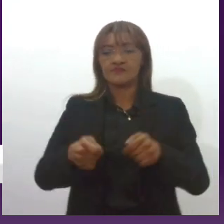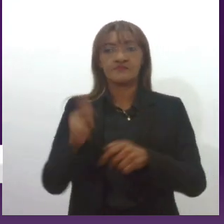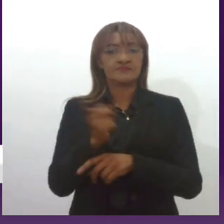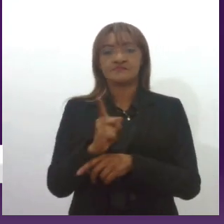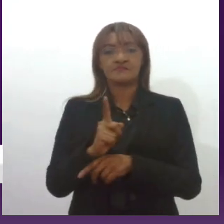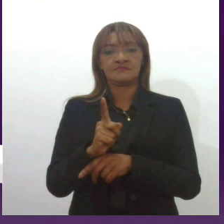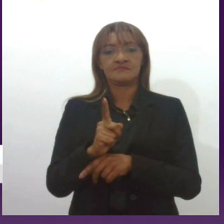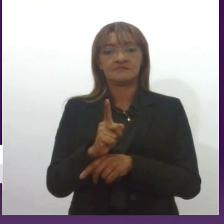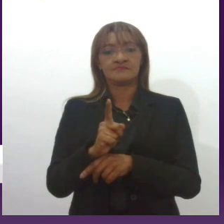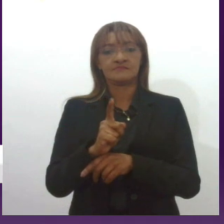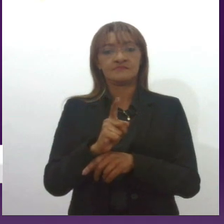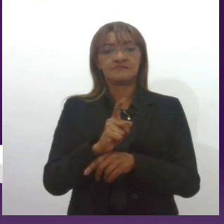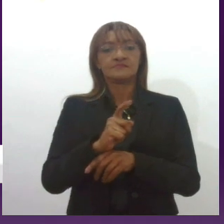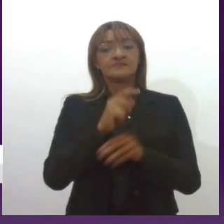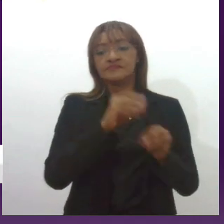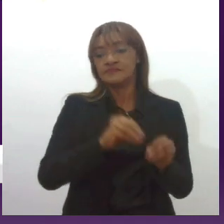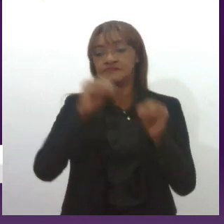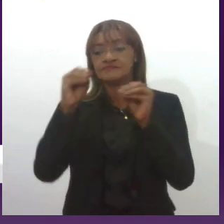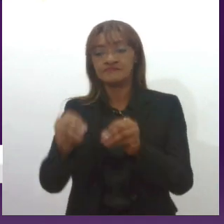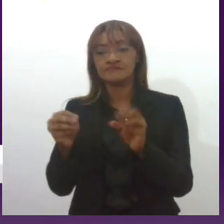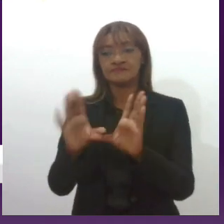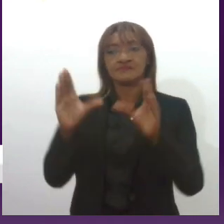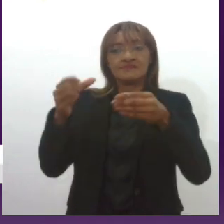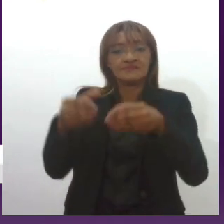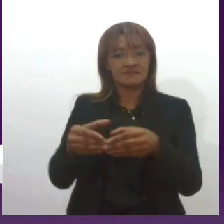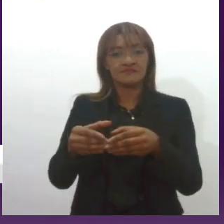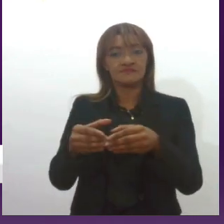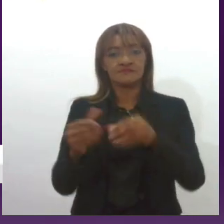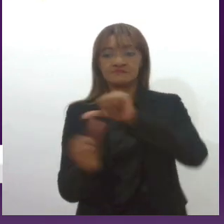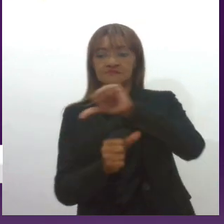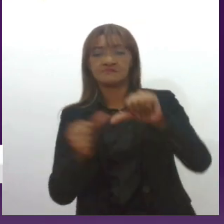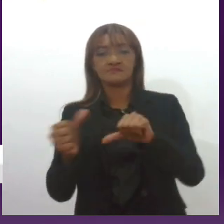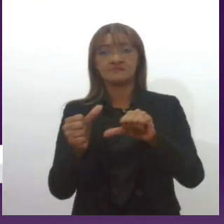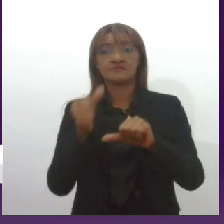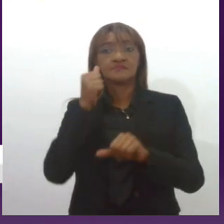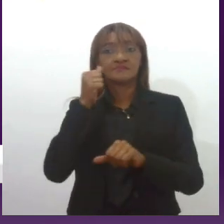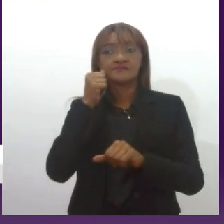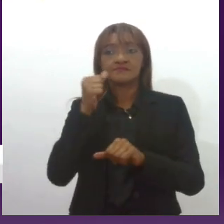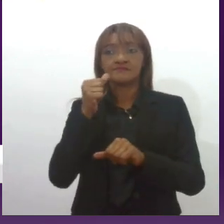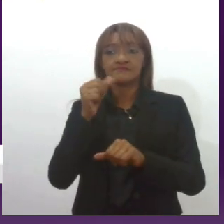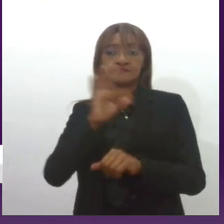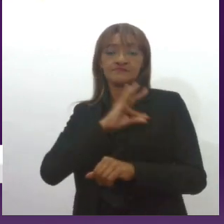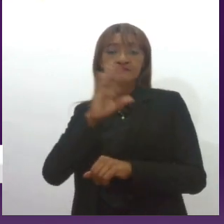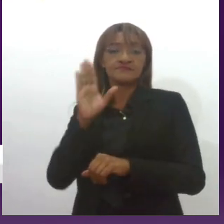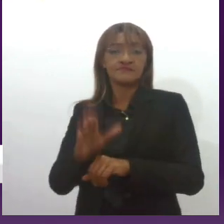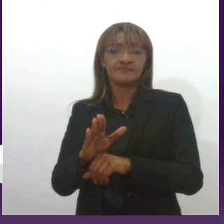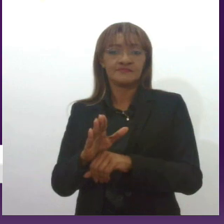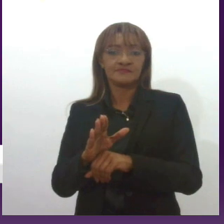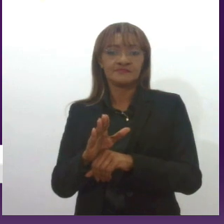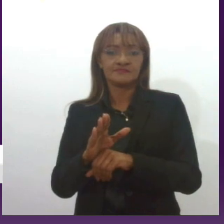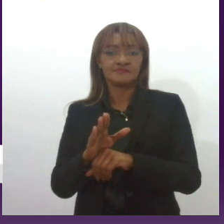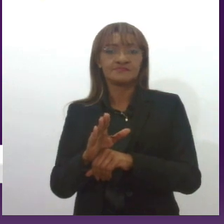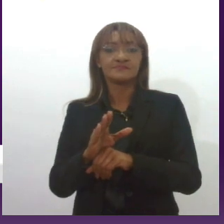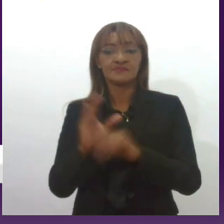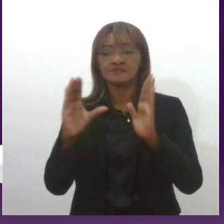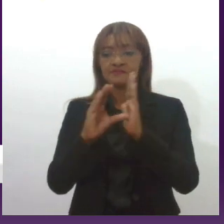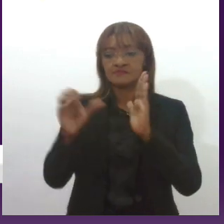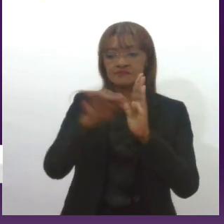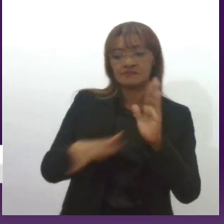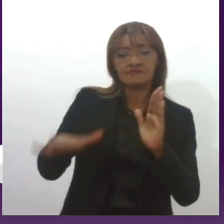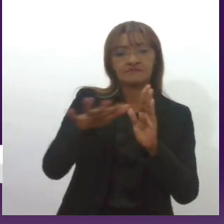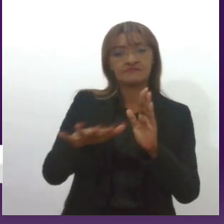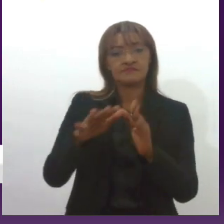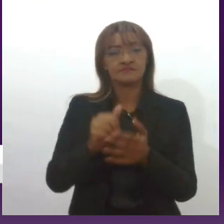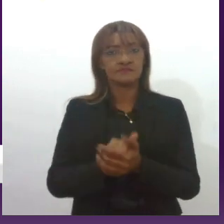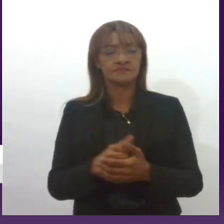ir para a polícia comunitária. Imagine, vamos dizer assim, para uma menina, naquela época de 24 anos, receber uma notícia dela, dessa não poderia